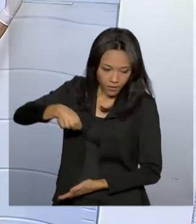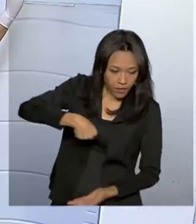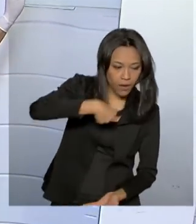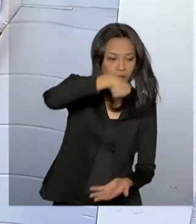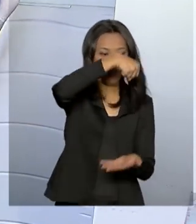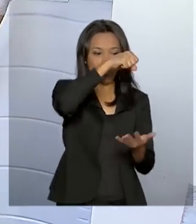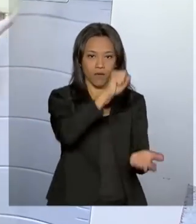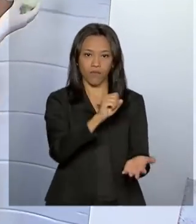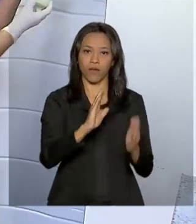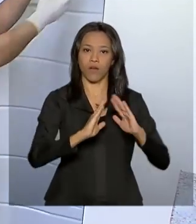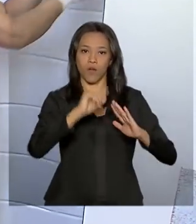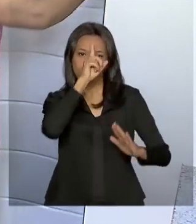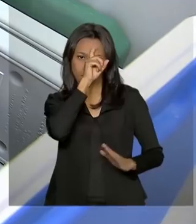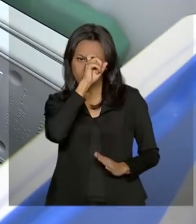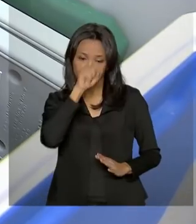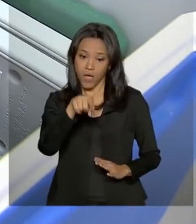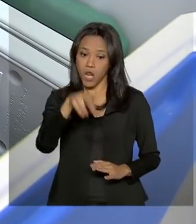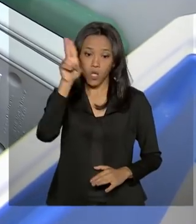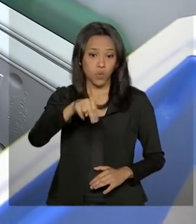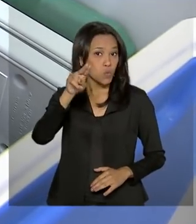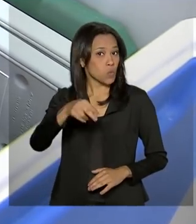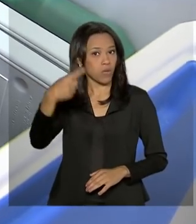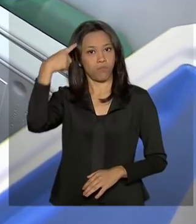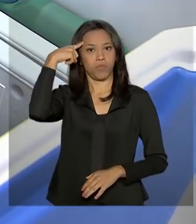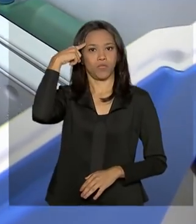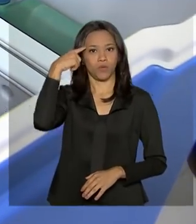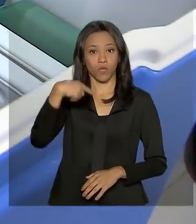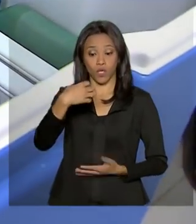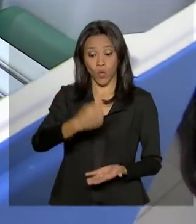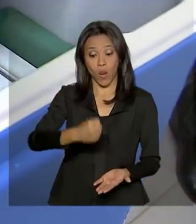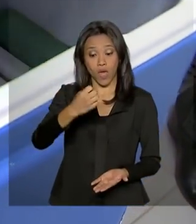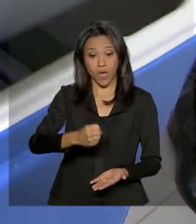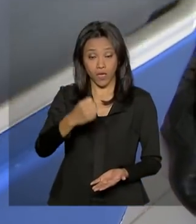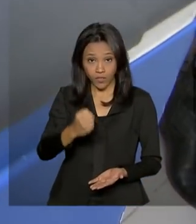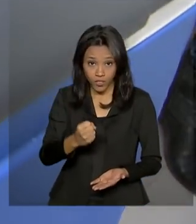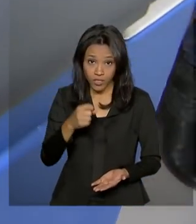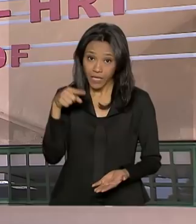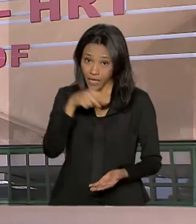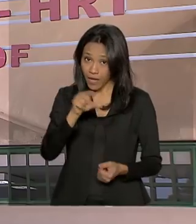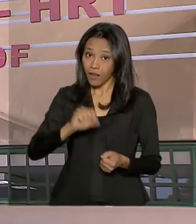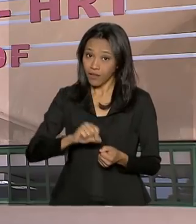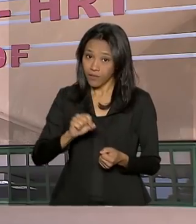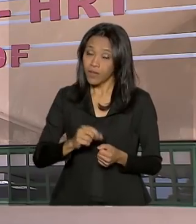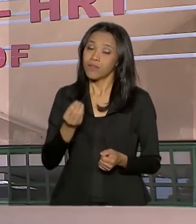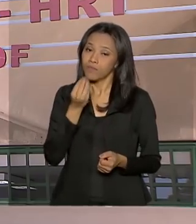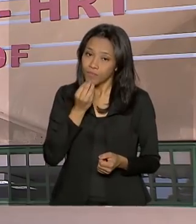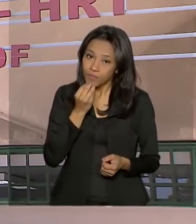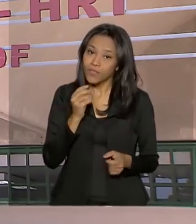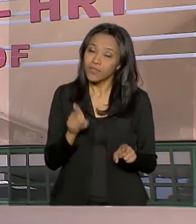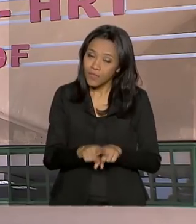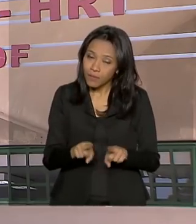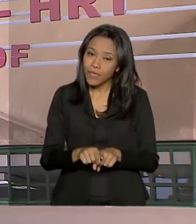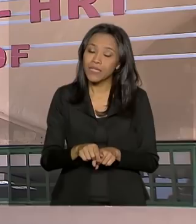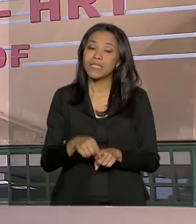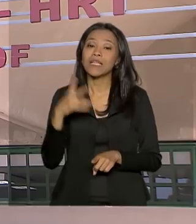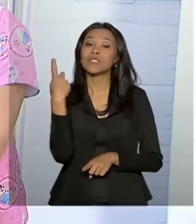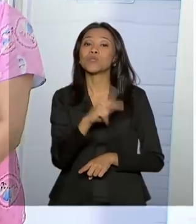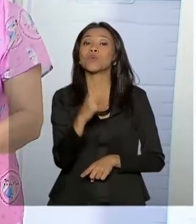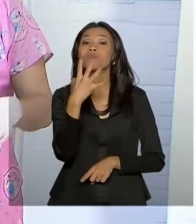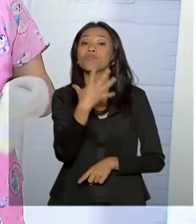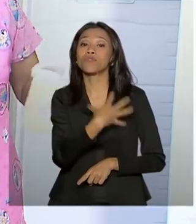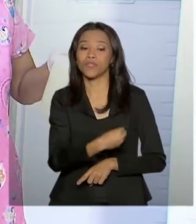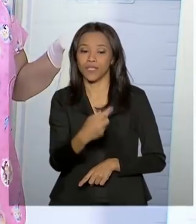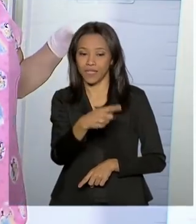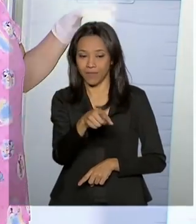Mas ela nunca pensou que um dia o leite coletado por ela poderia salvar a vida de sua filha.